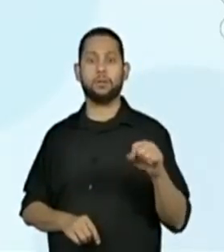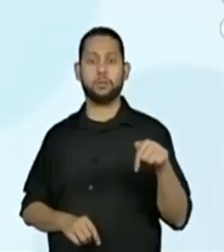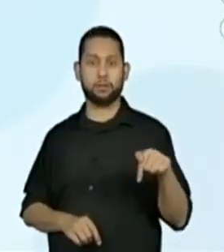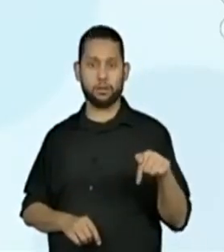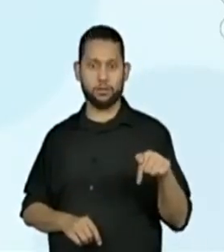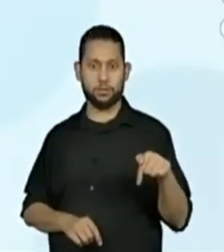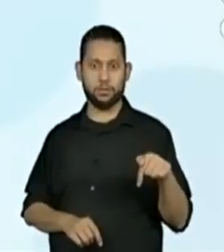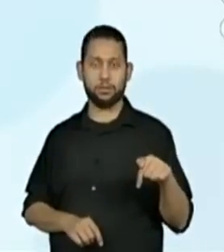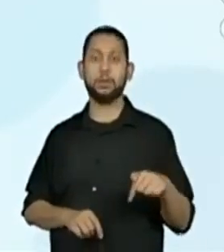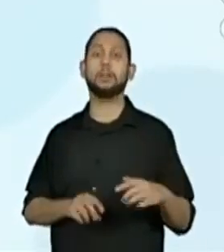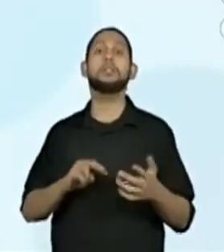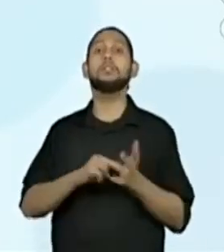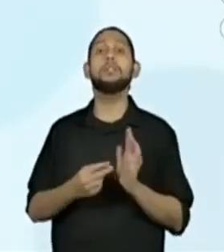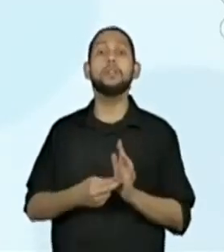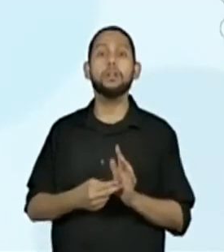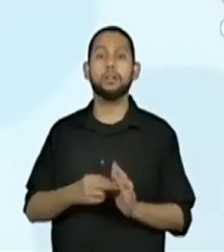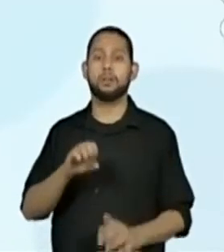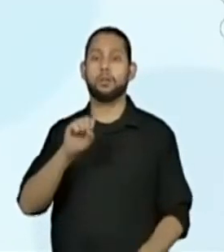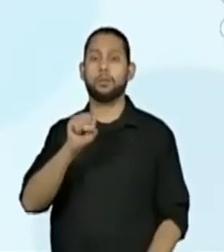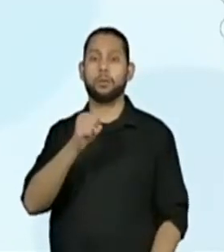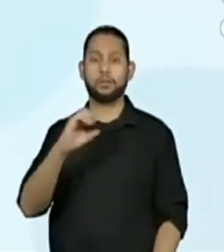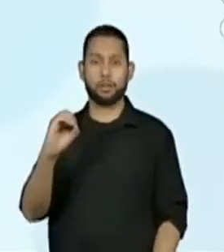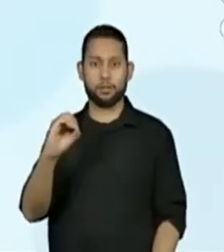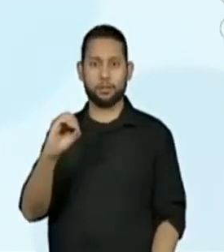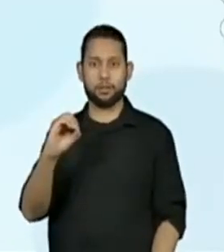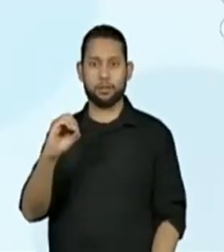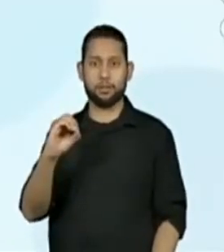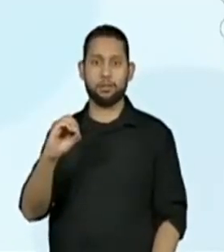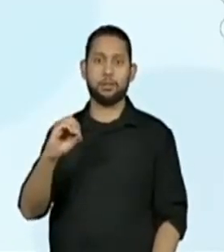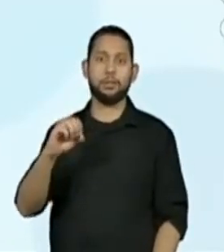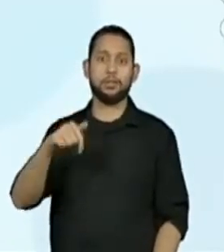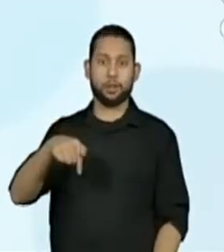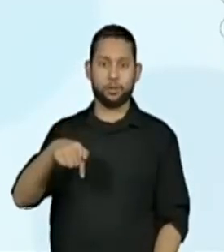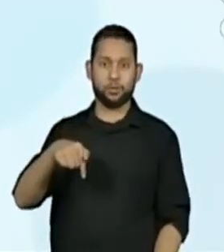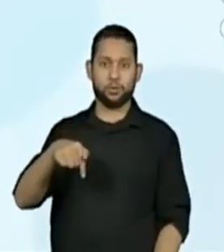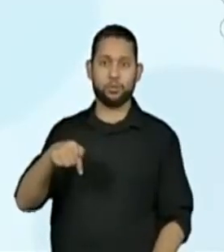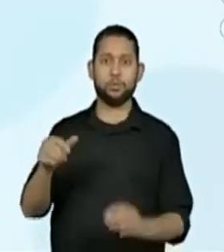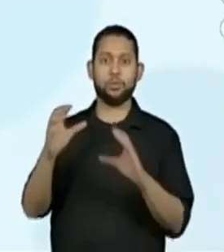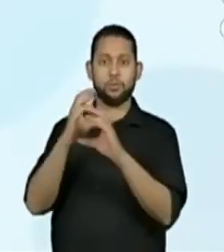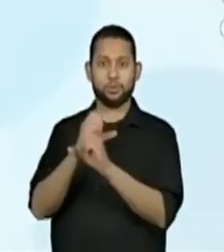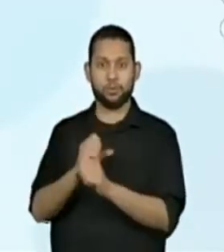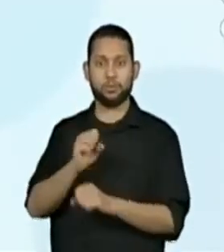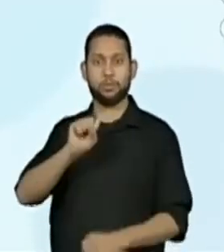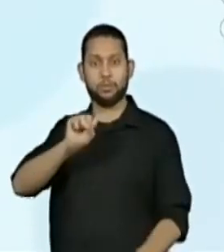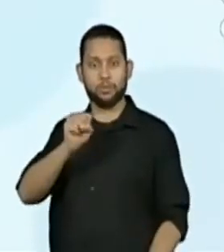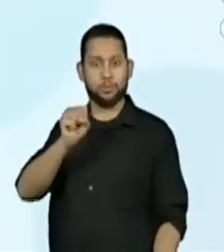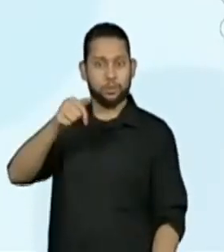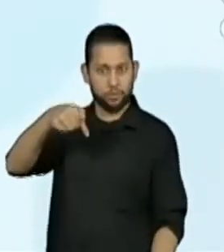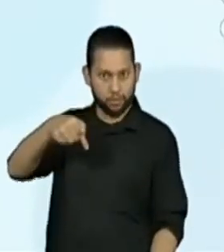e sete